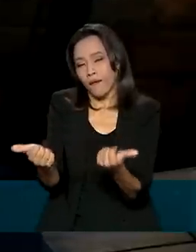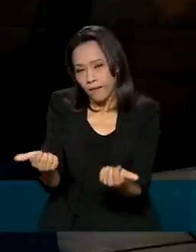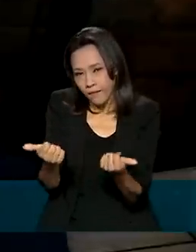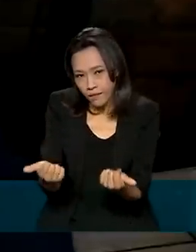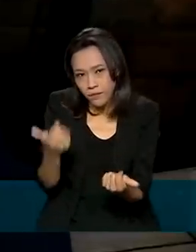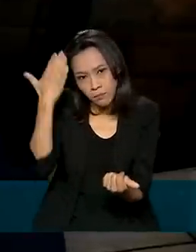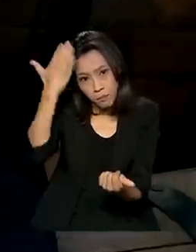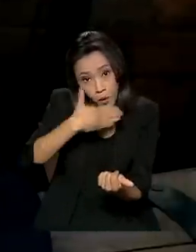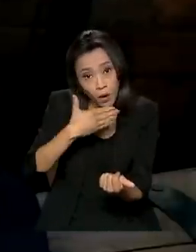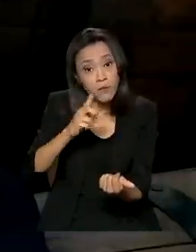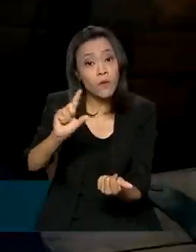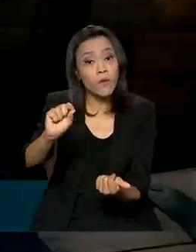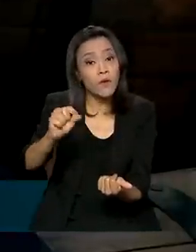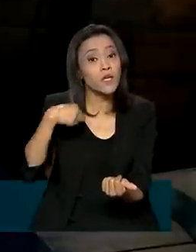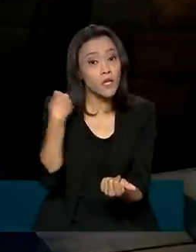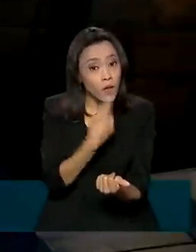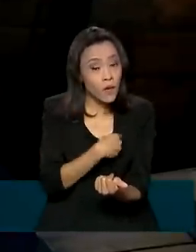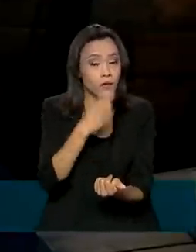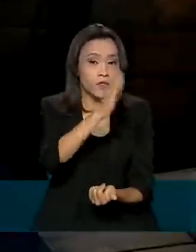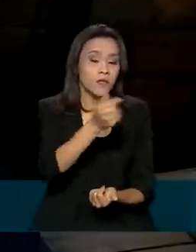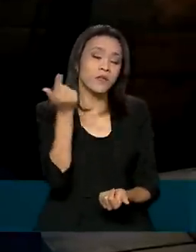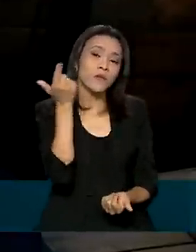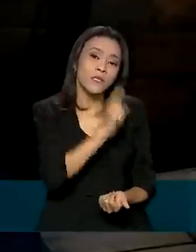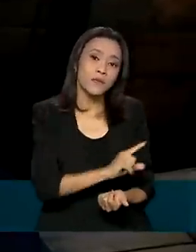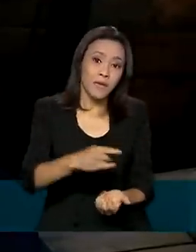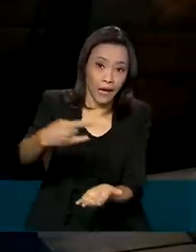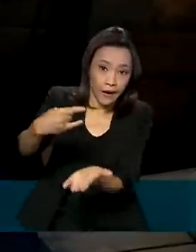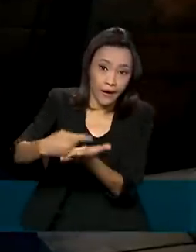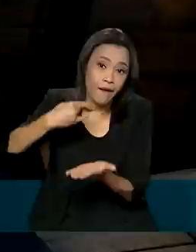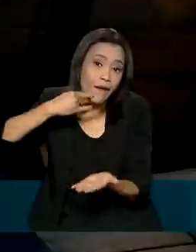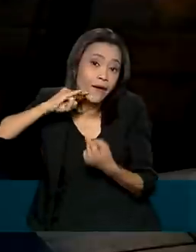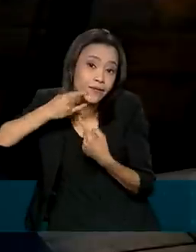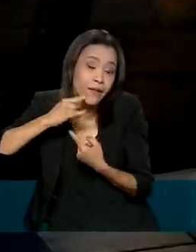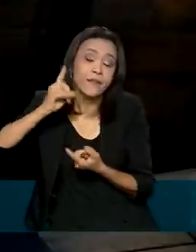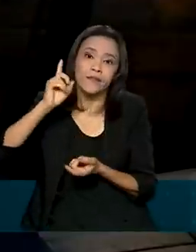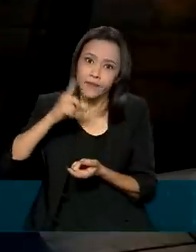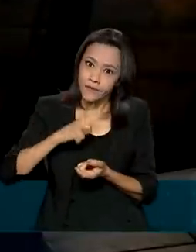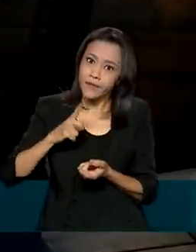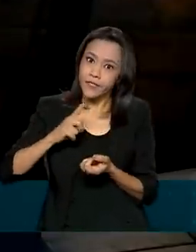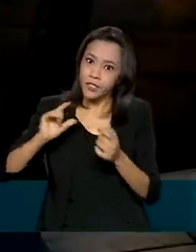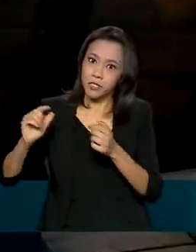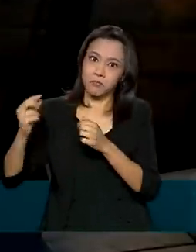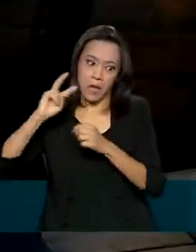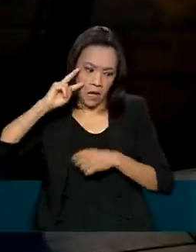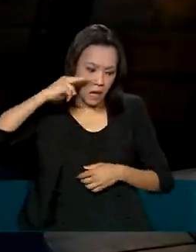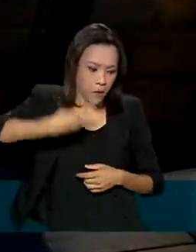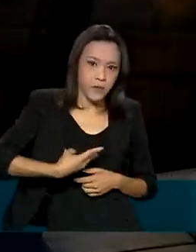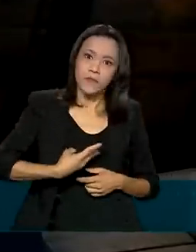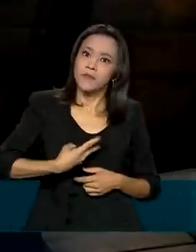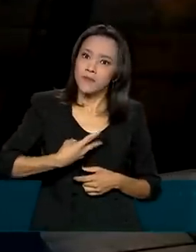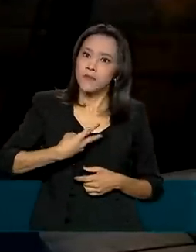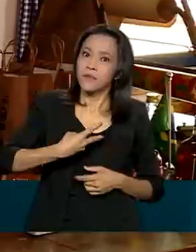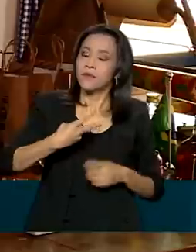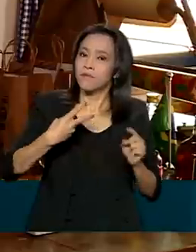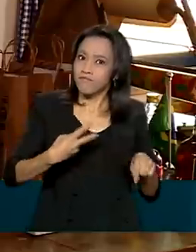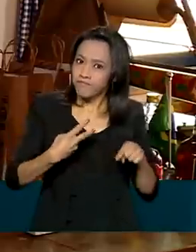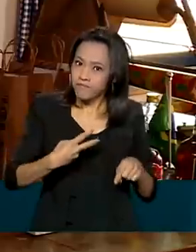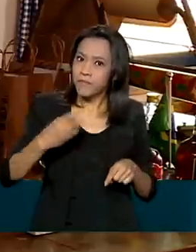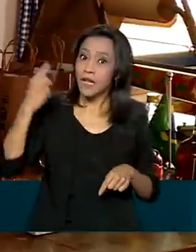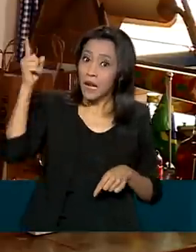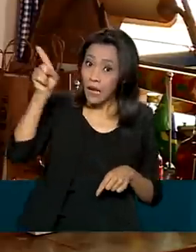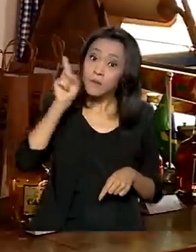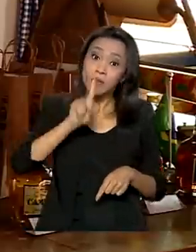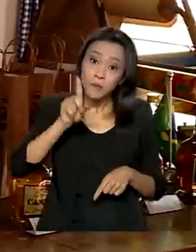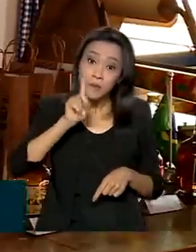já conseguimos que a cachaça seja reconhecida nos Estados Unidos como um produto típico brasileiro. Hoje,